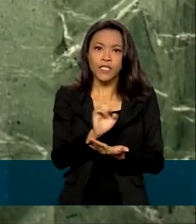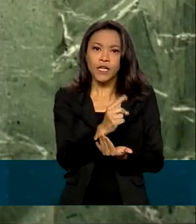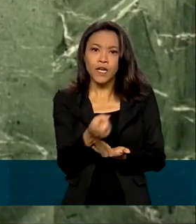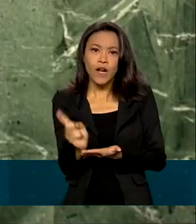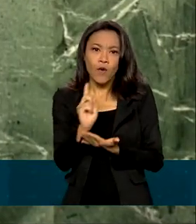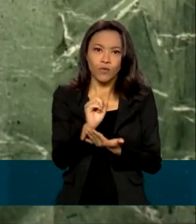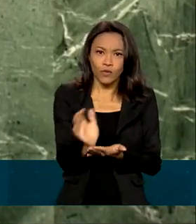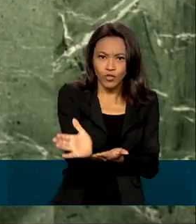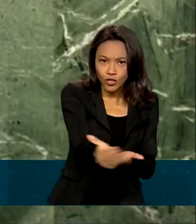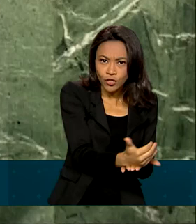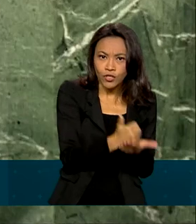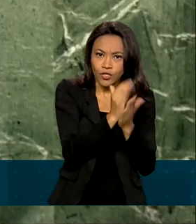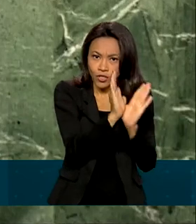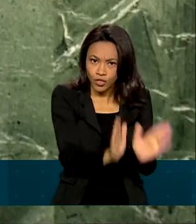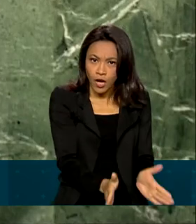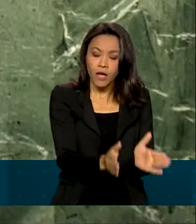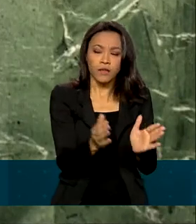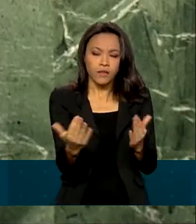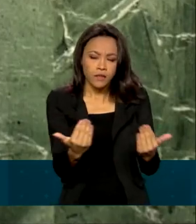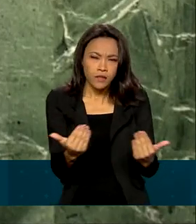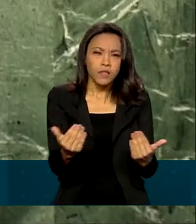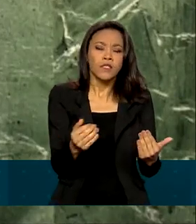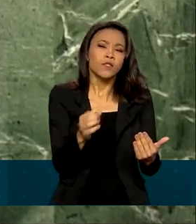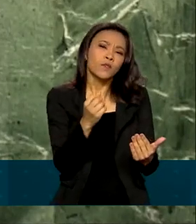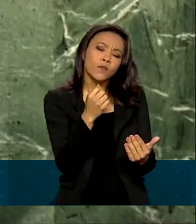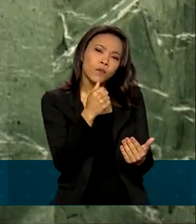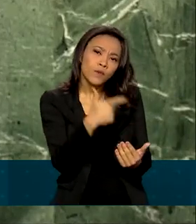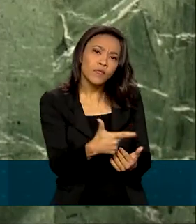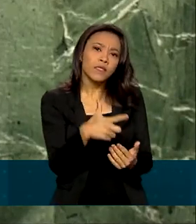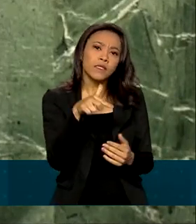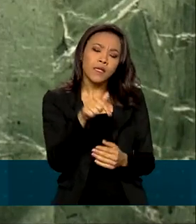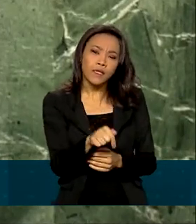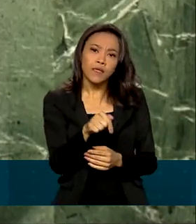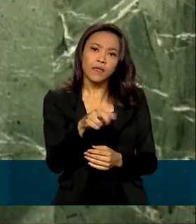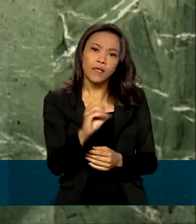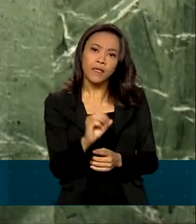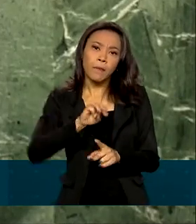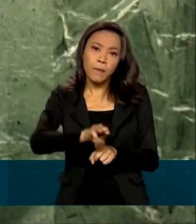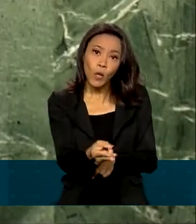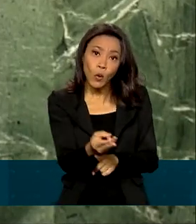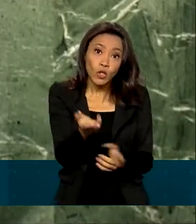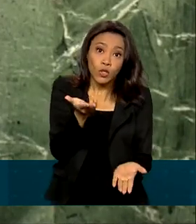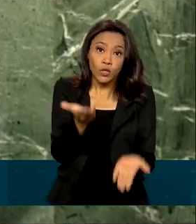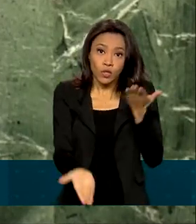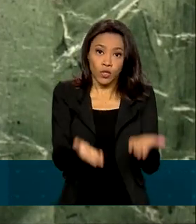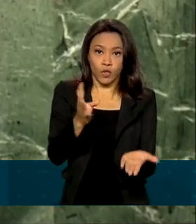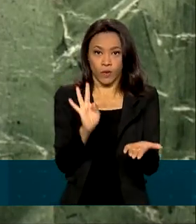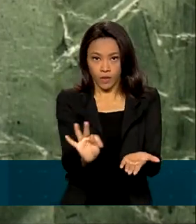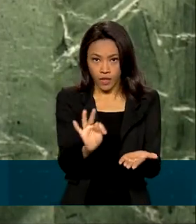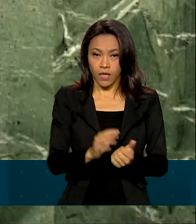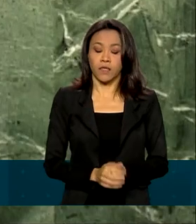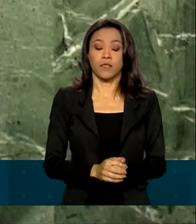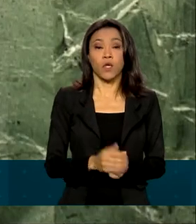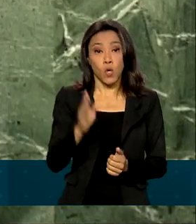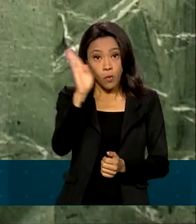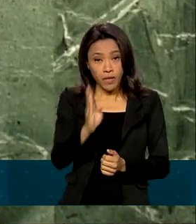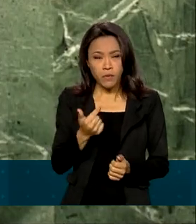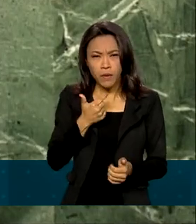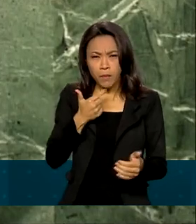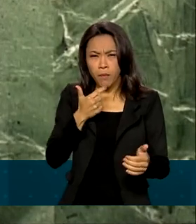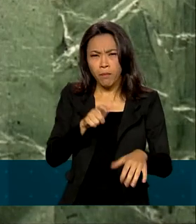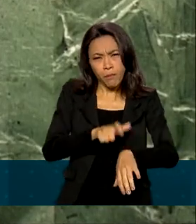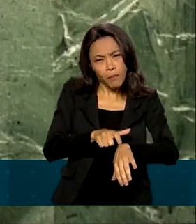Estima-se pelo menos 270 milhões de toneladas. O Brasil também, em poucos anos, passará de